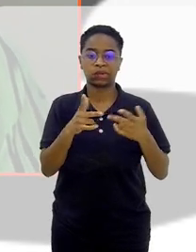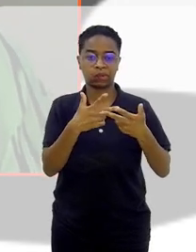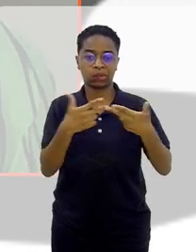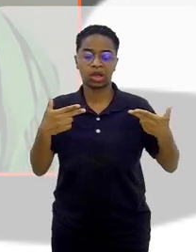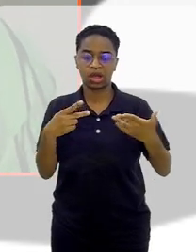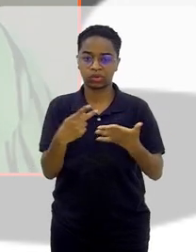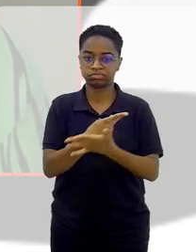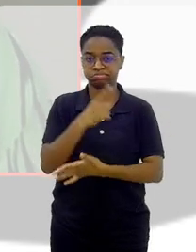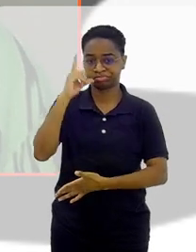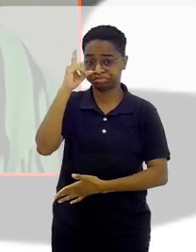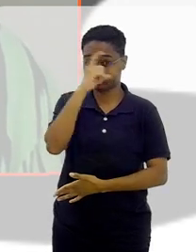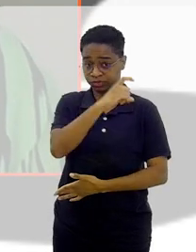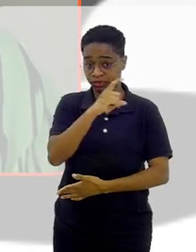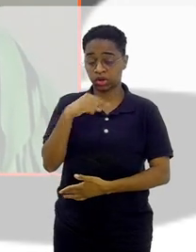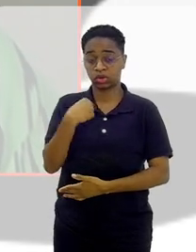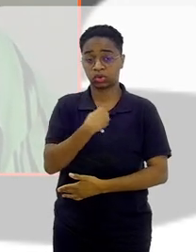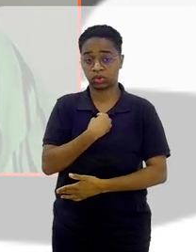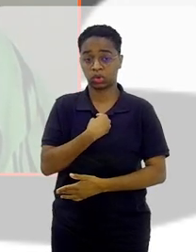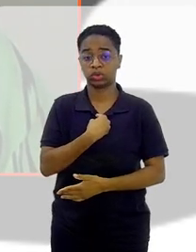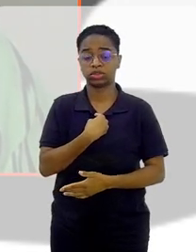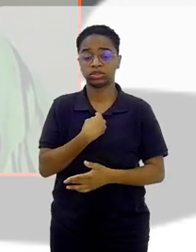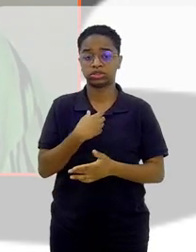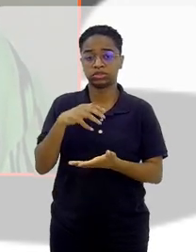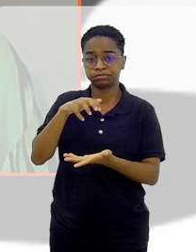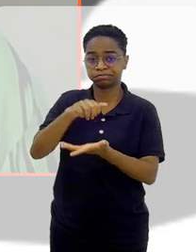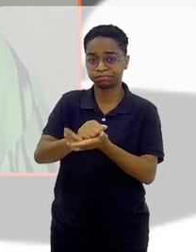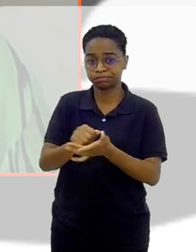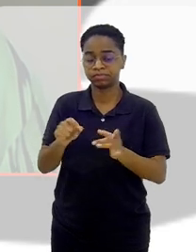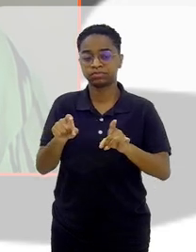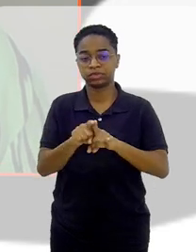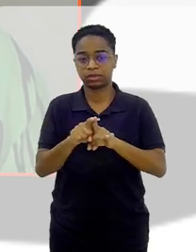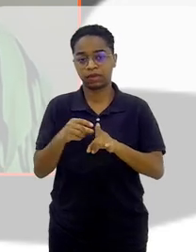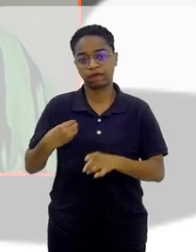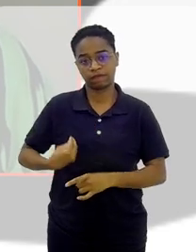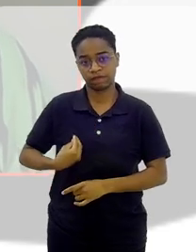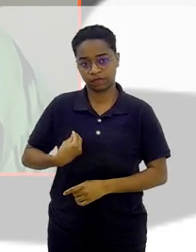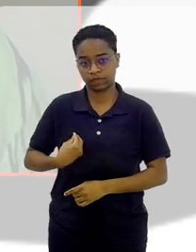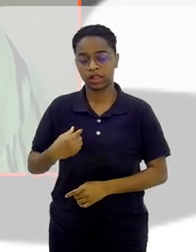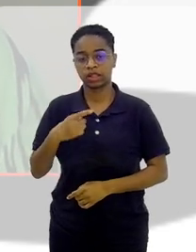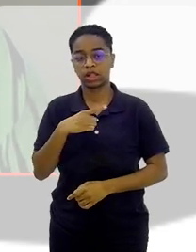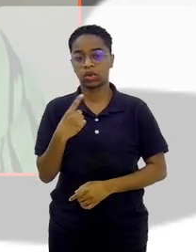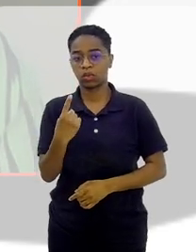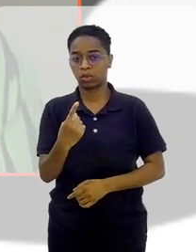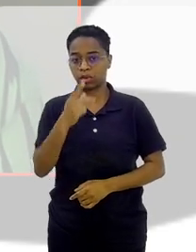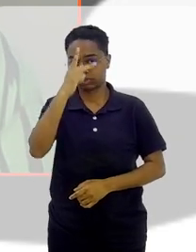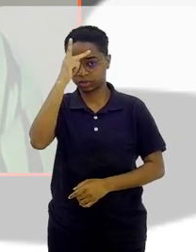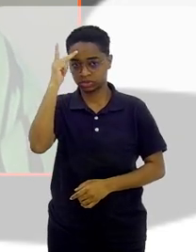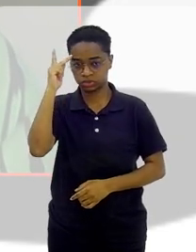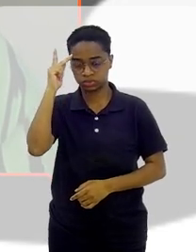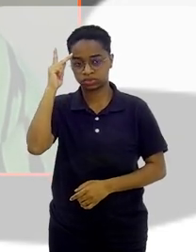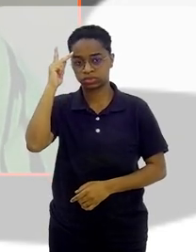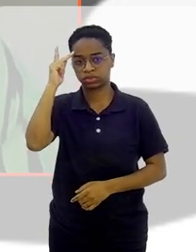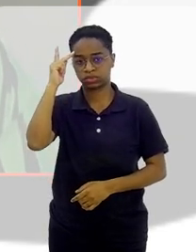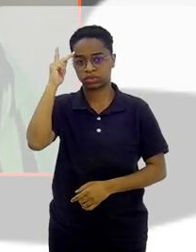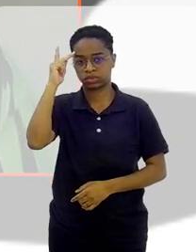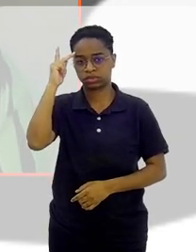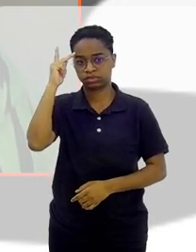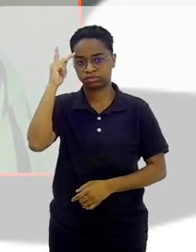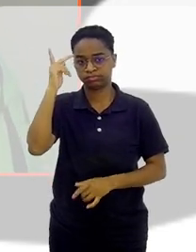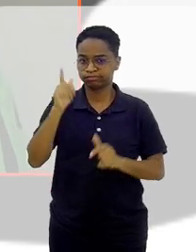situações difíceis que nós cobrimos, vivenciamos. Temos um colaborador muito